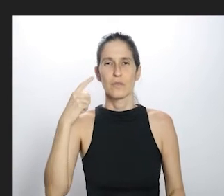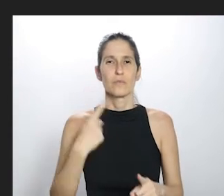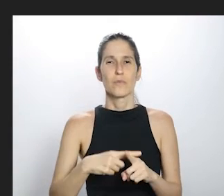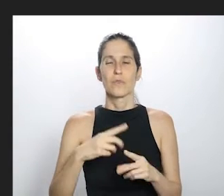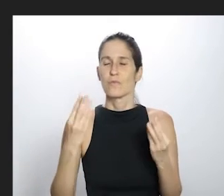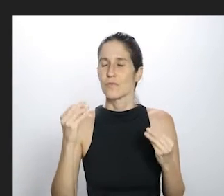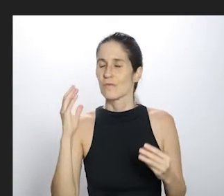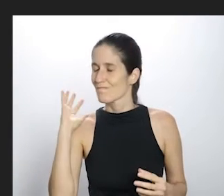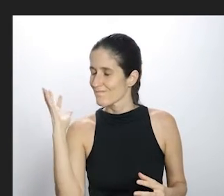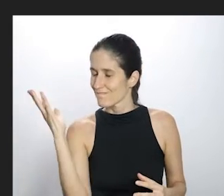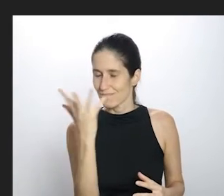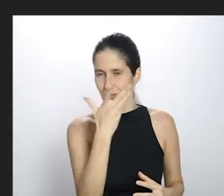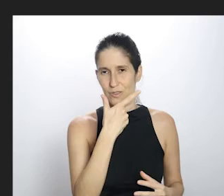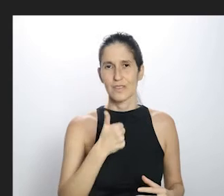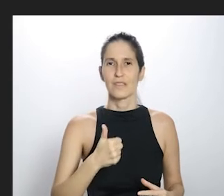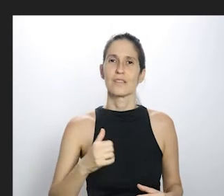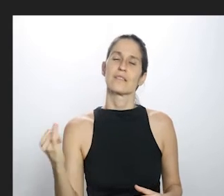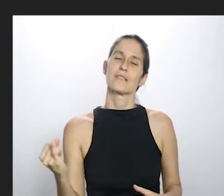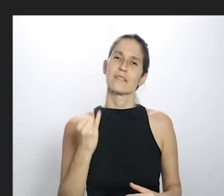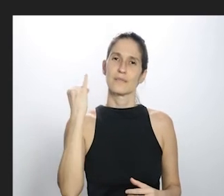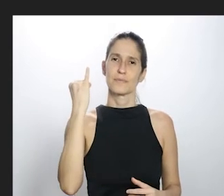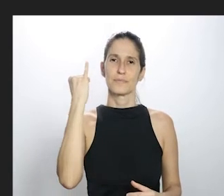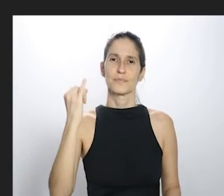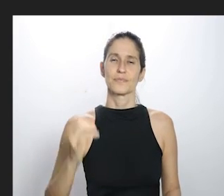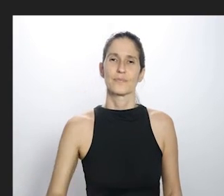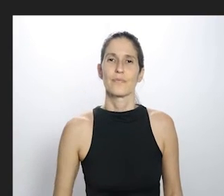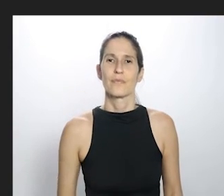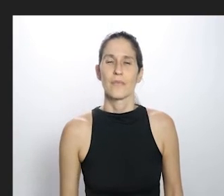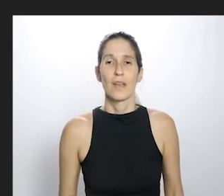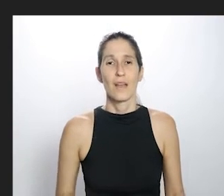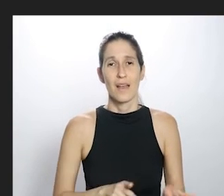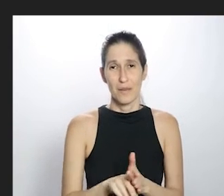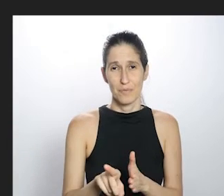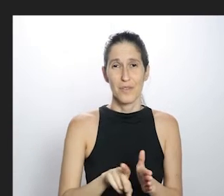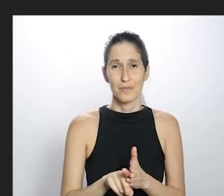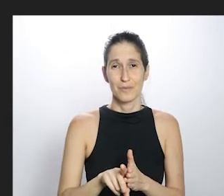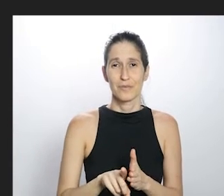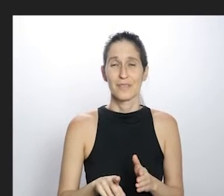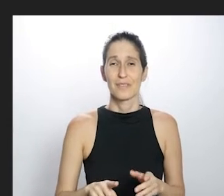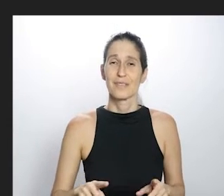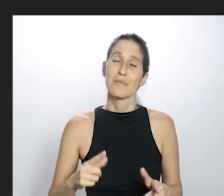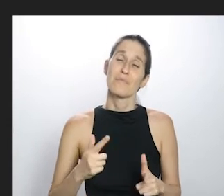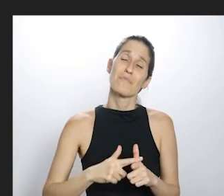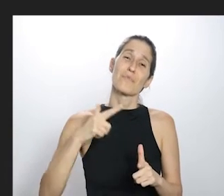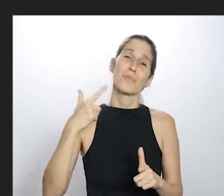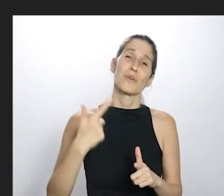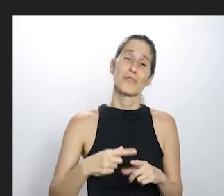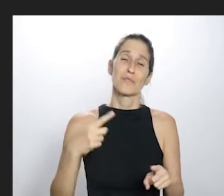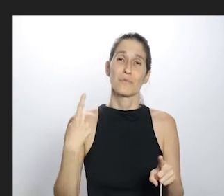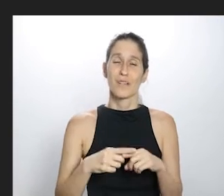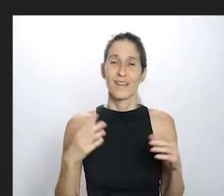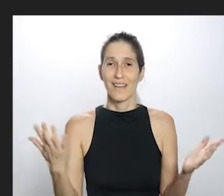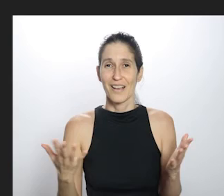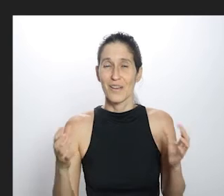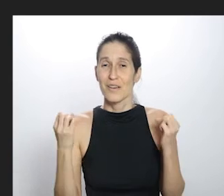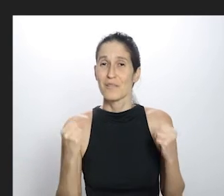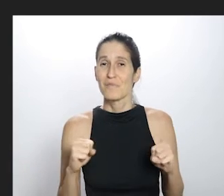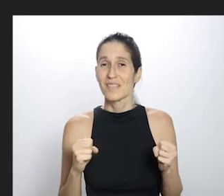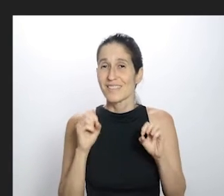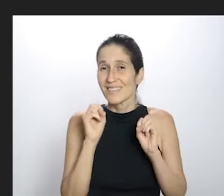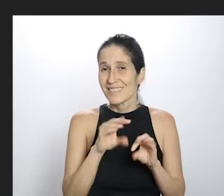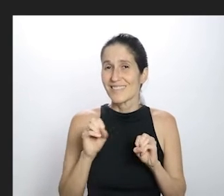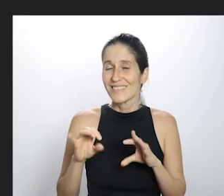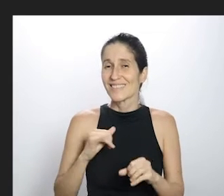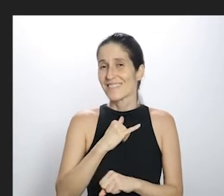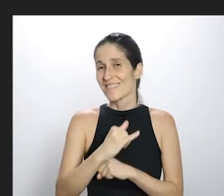sendo, muito lindo e muito importante. Ah, e a pergunta eu vou deixar para o próximo aí, porque eu vou ter que